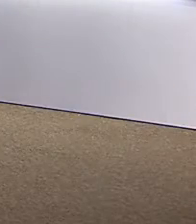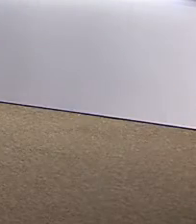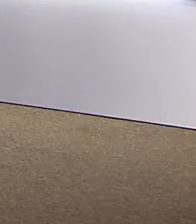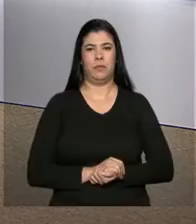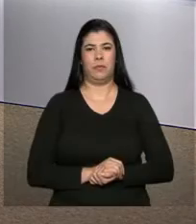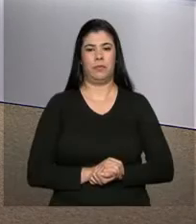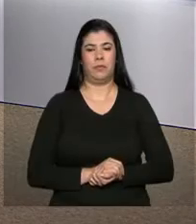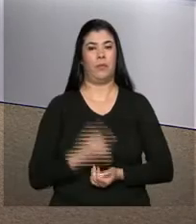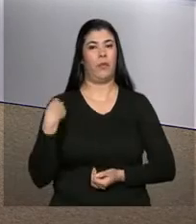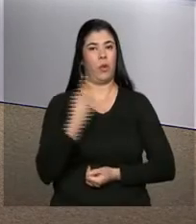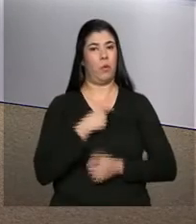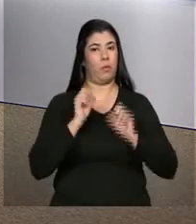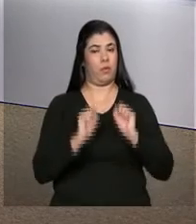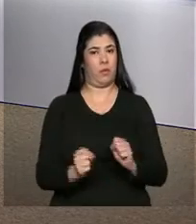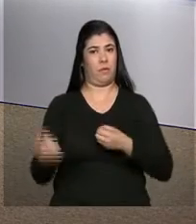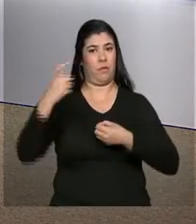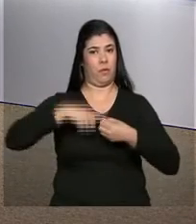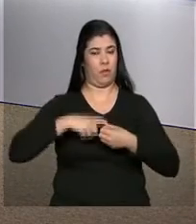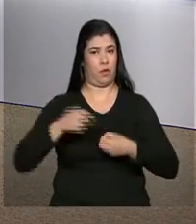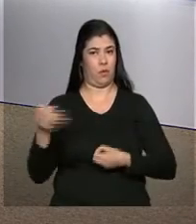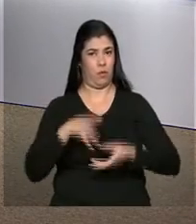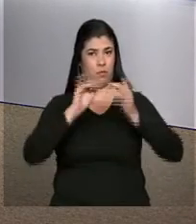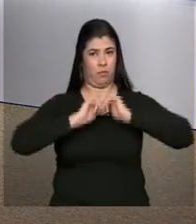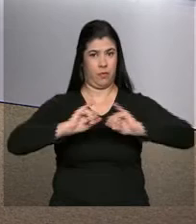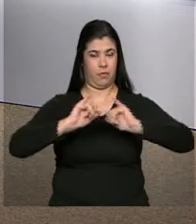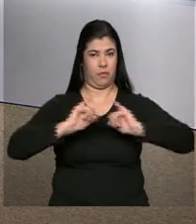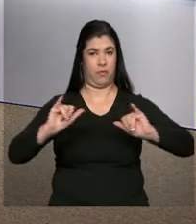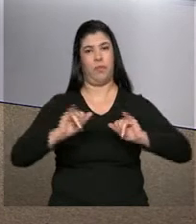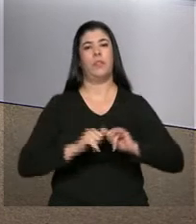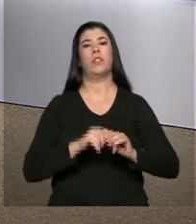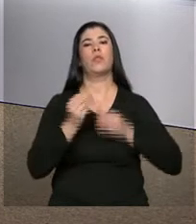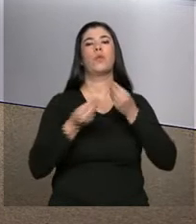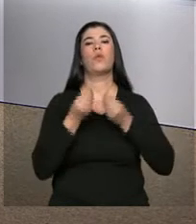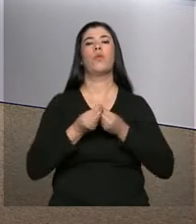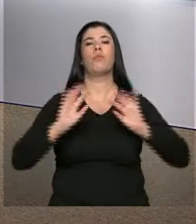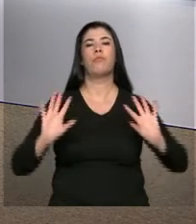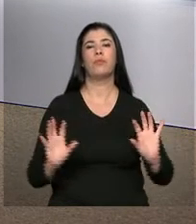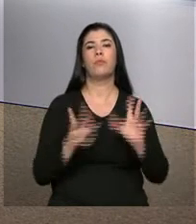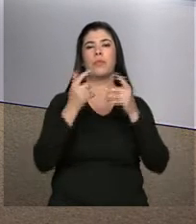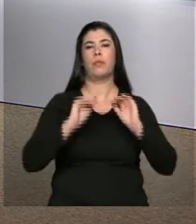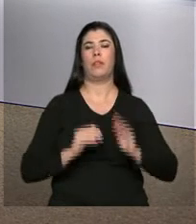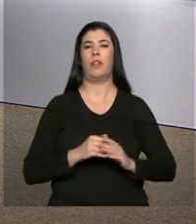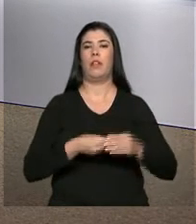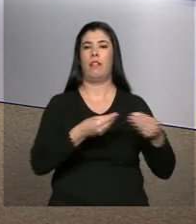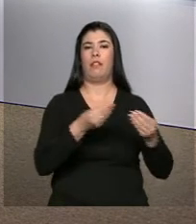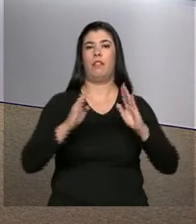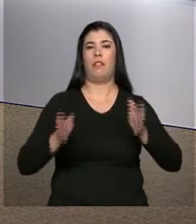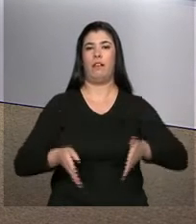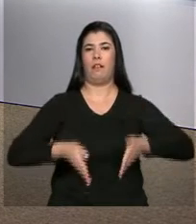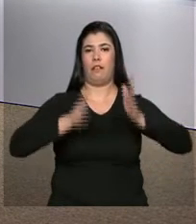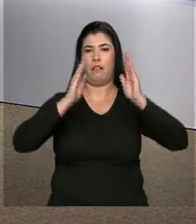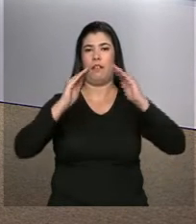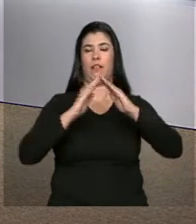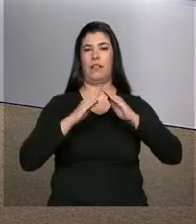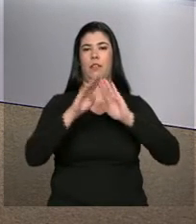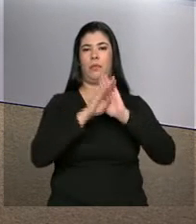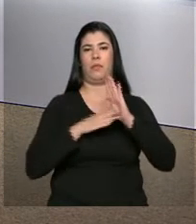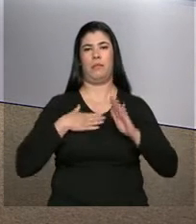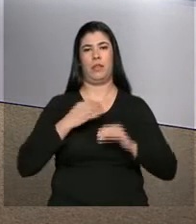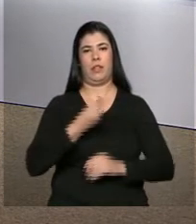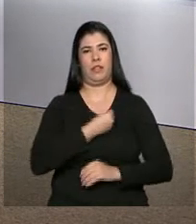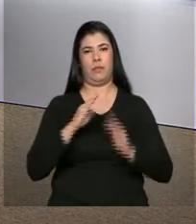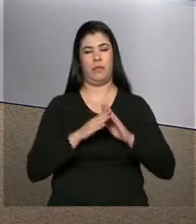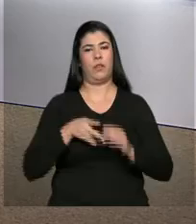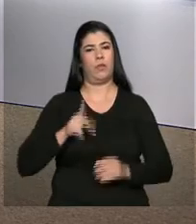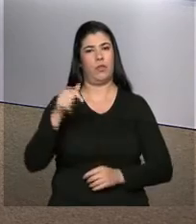E nós podemos voltar a qualquer momento com outras informações sobre a cerimônia de entrega das residências pelo programa Minha Casa Minha